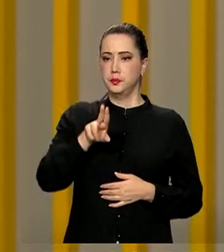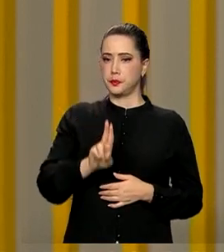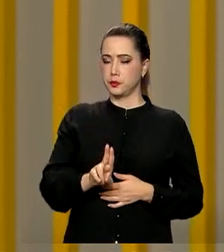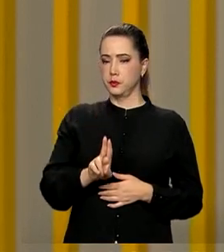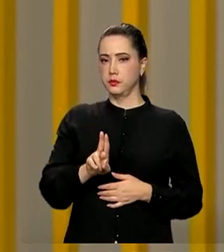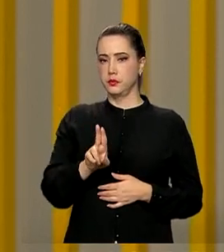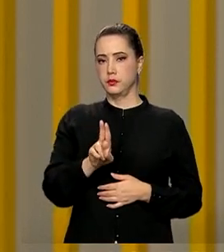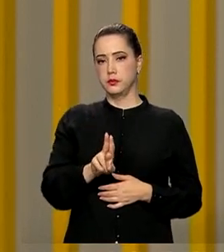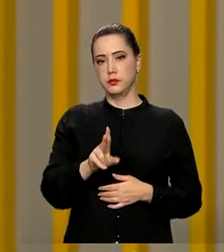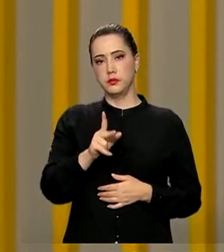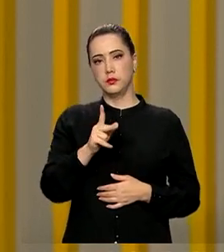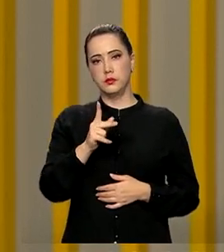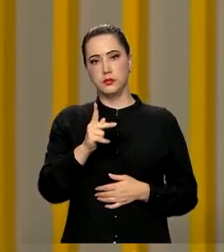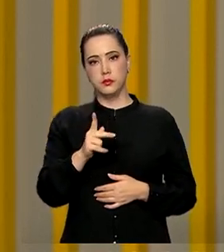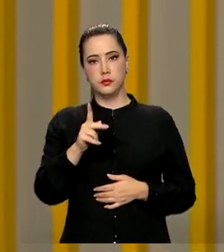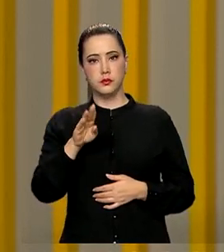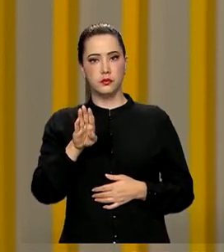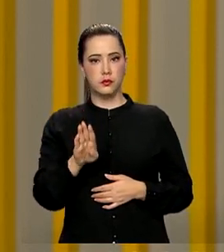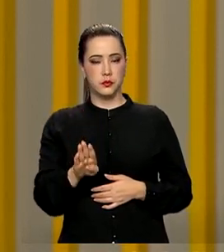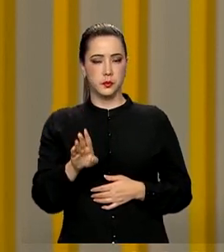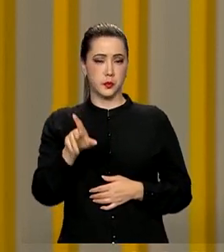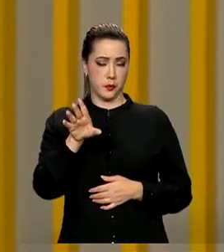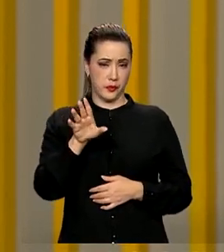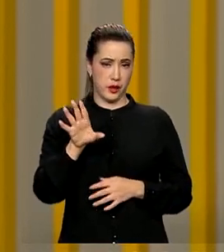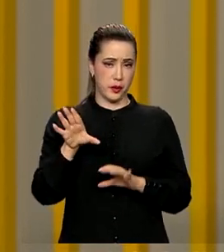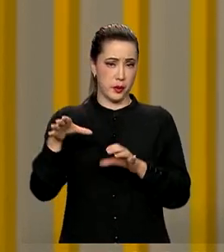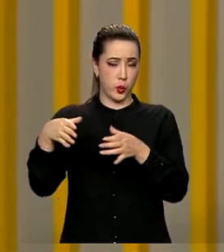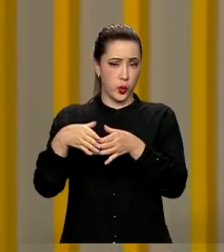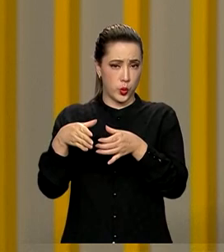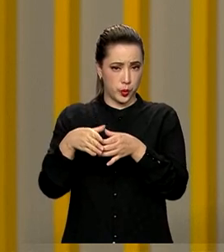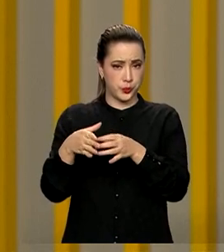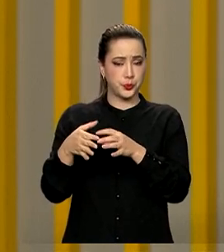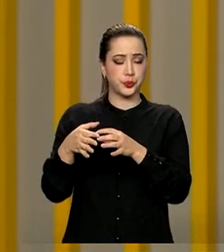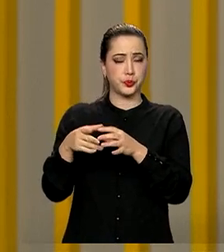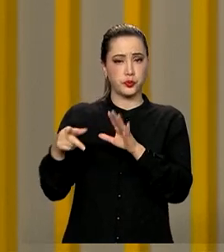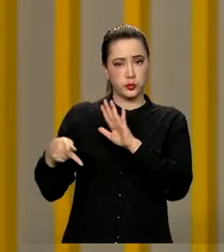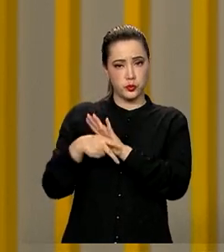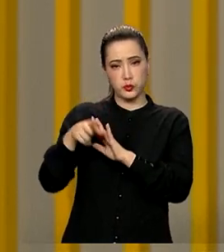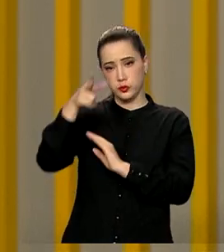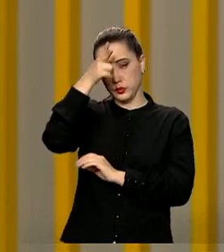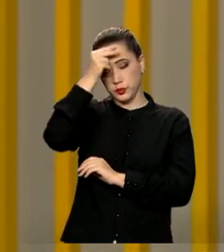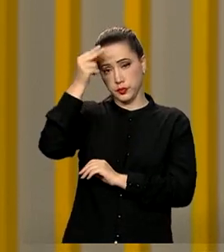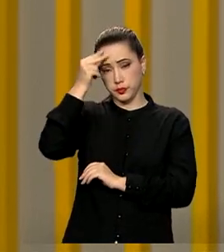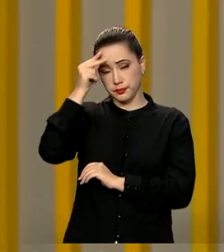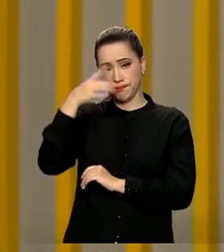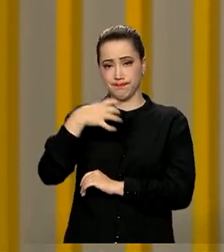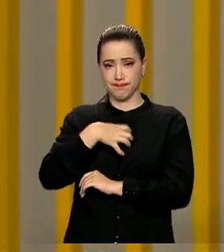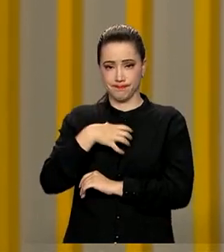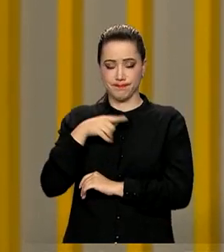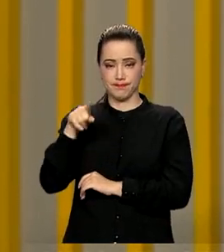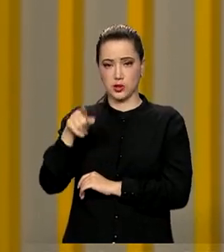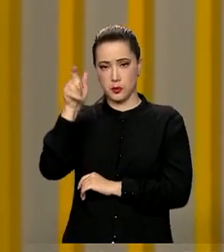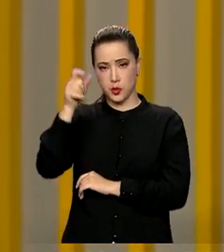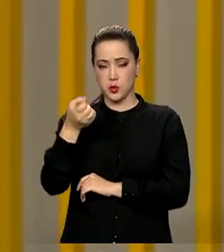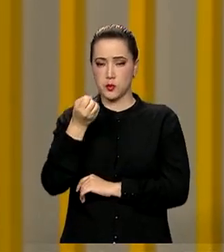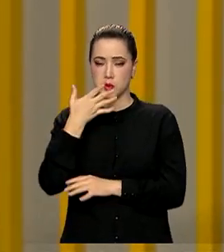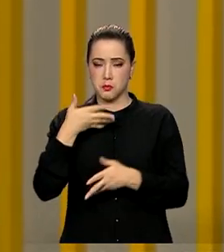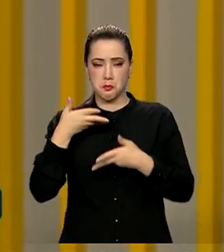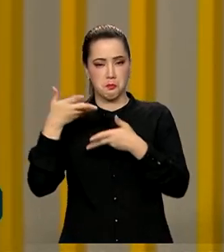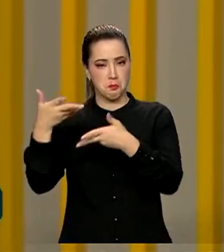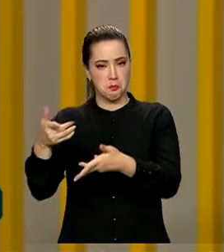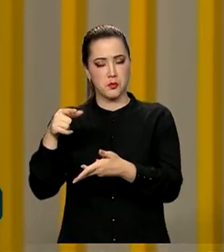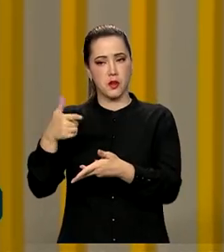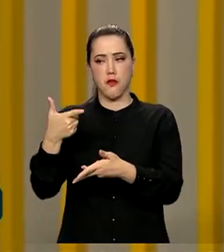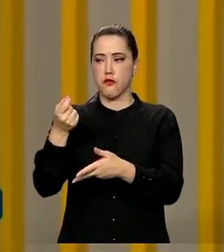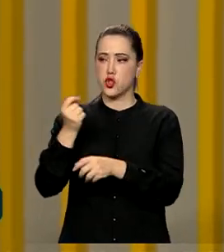Baianos, que tem lá o presidente, Quinho, que é uma figura muito bacana, que nos recebeu bem há